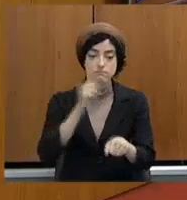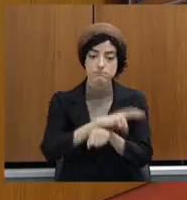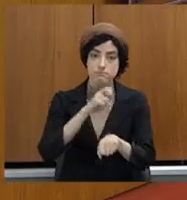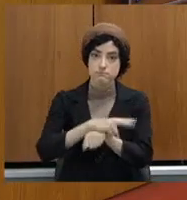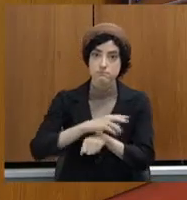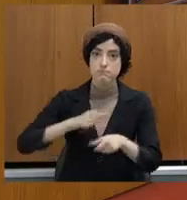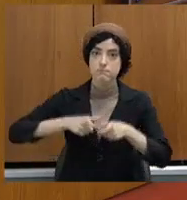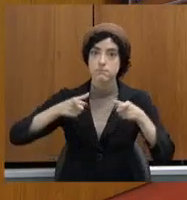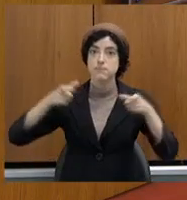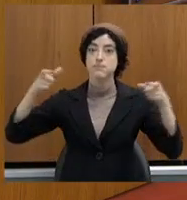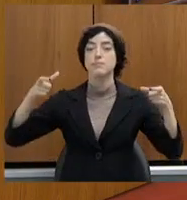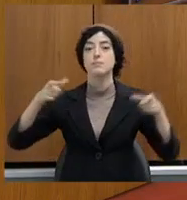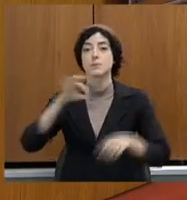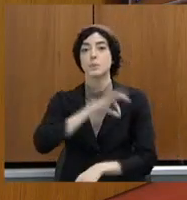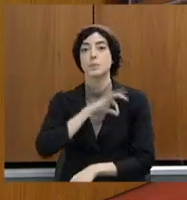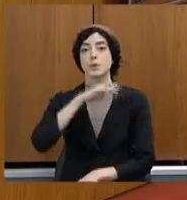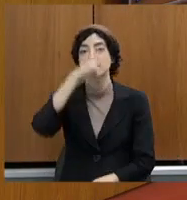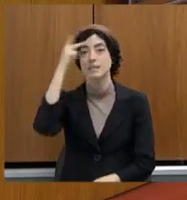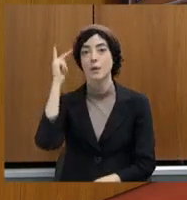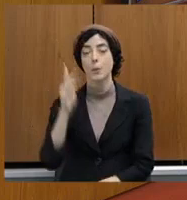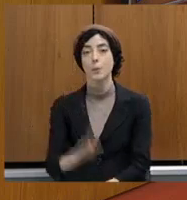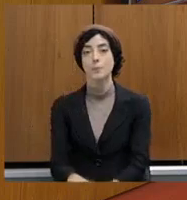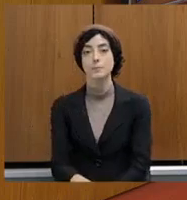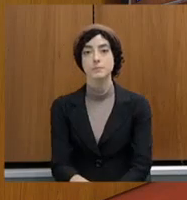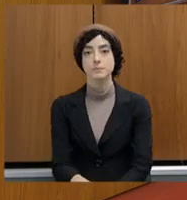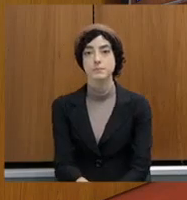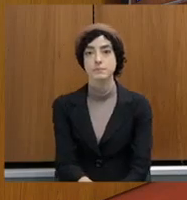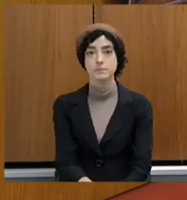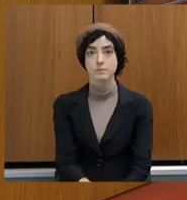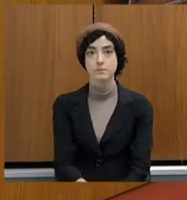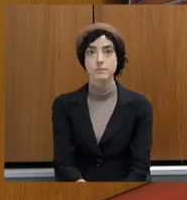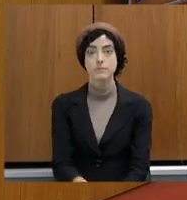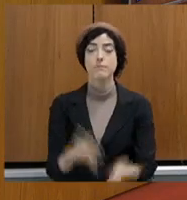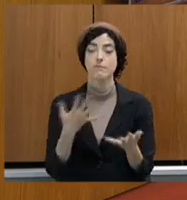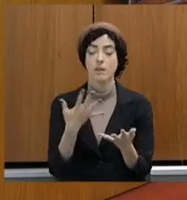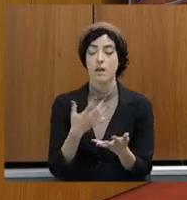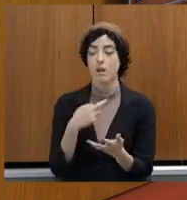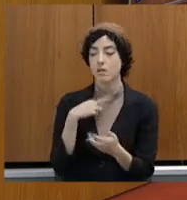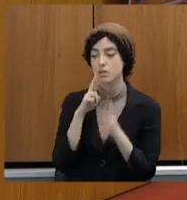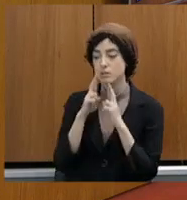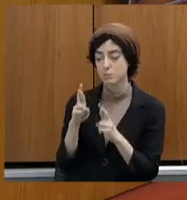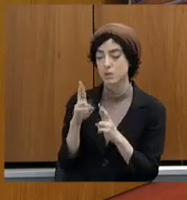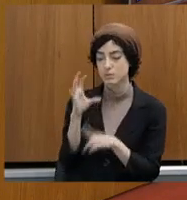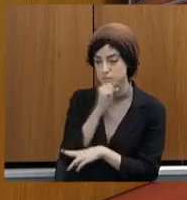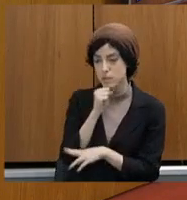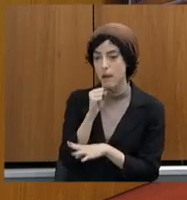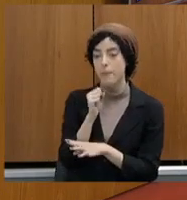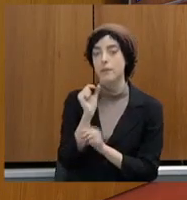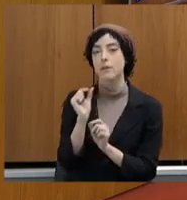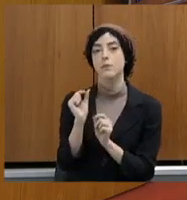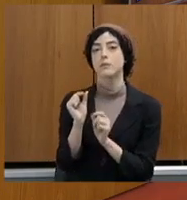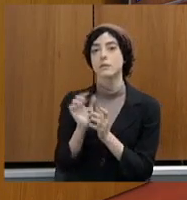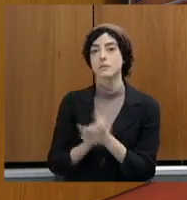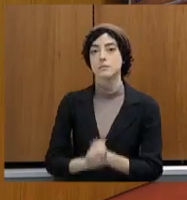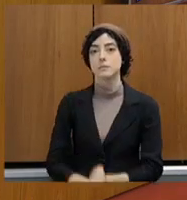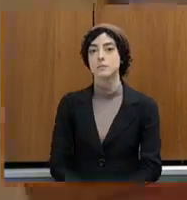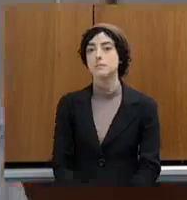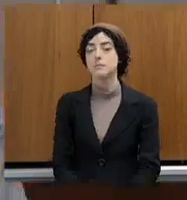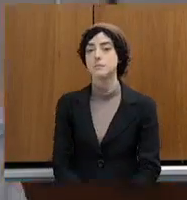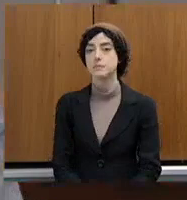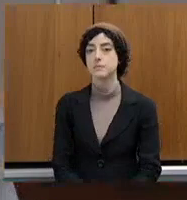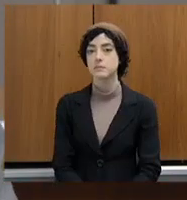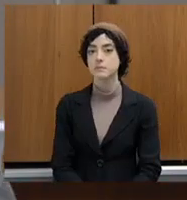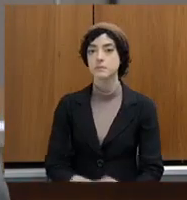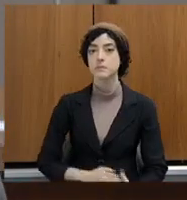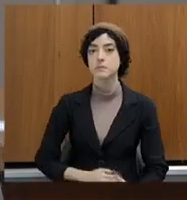deputado Bruno Engler. E também, sendo breve aqui na resposta, em razão do tempo, eu só gostaria aqui